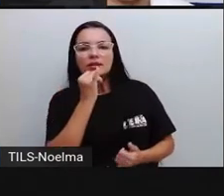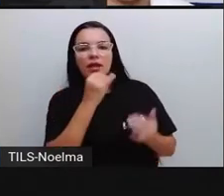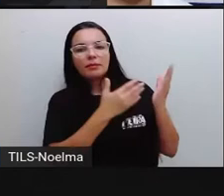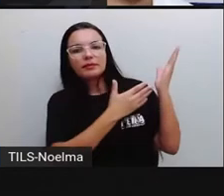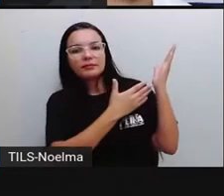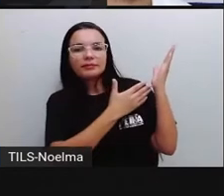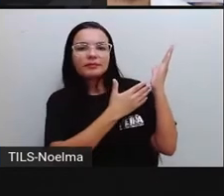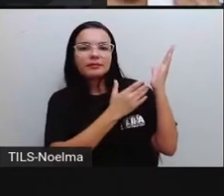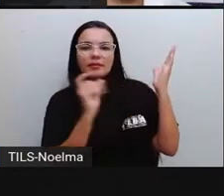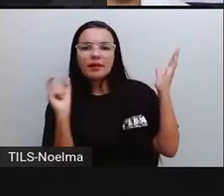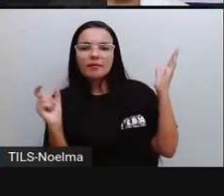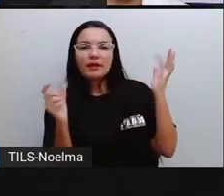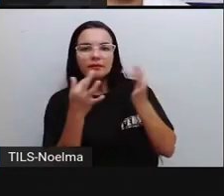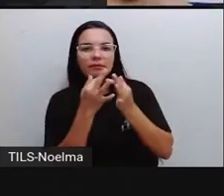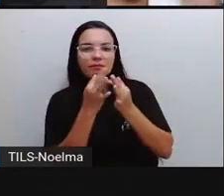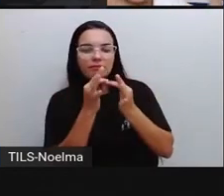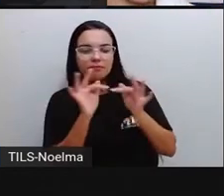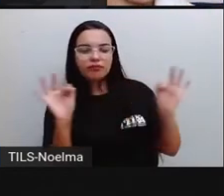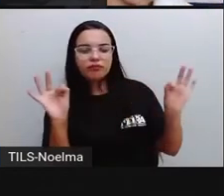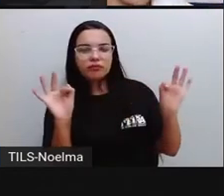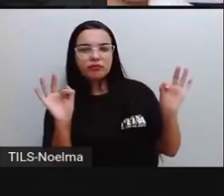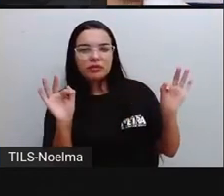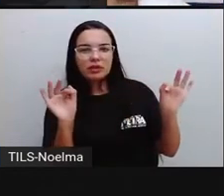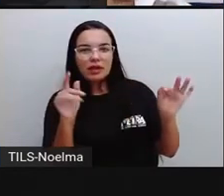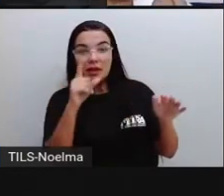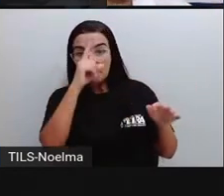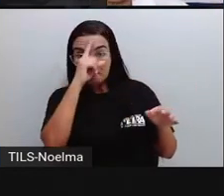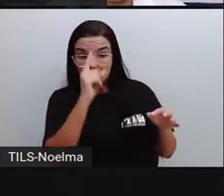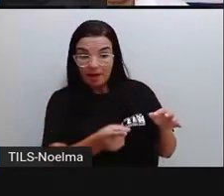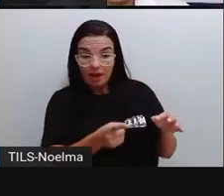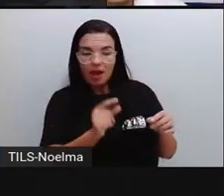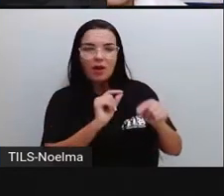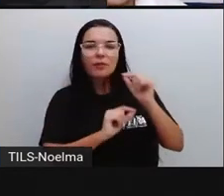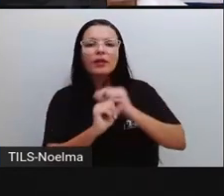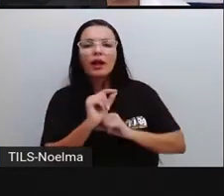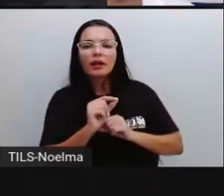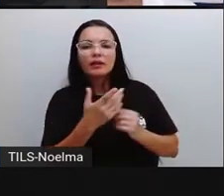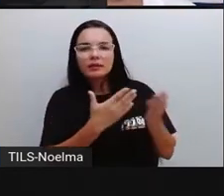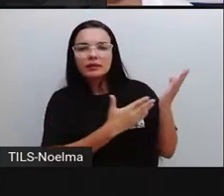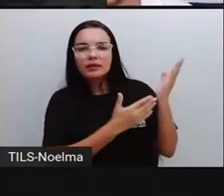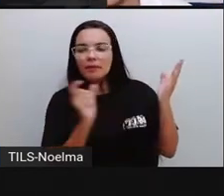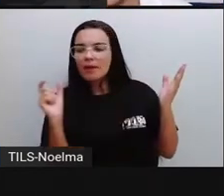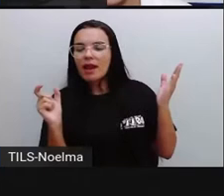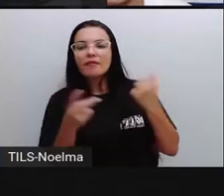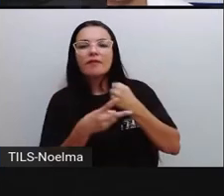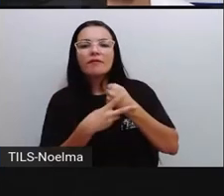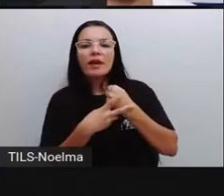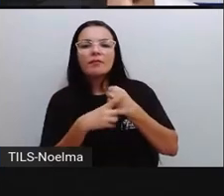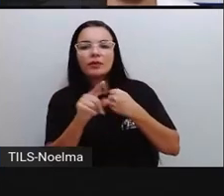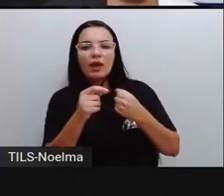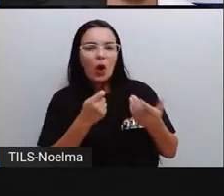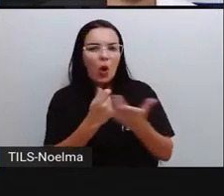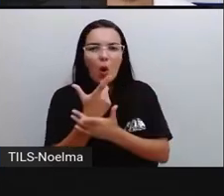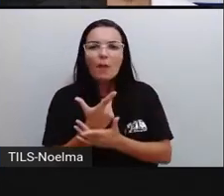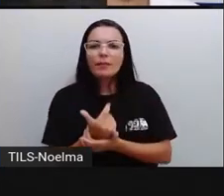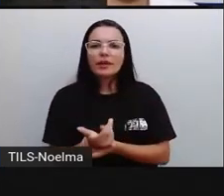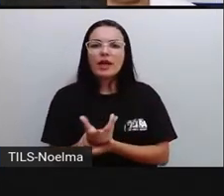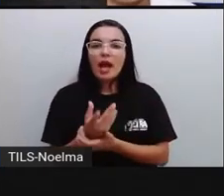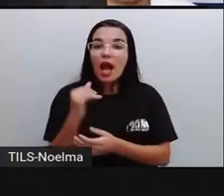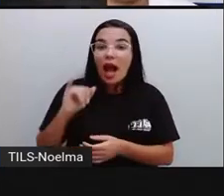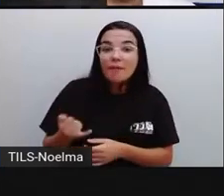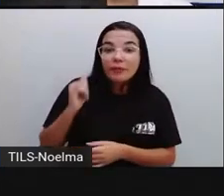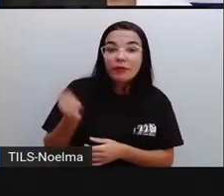exemplo aí de frases que a gente chama imperativo, que indica ordem ou pedido, né? Então, cumpre,